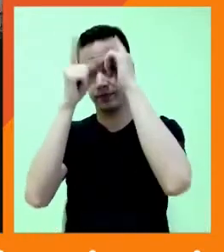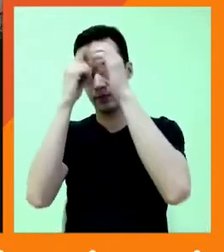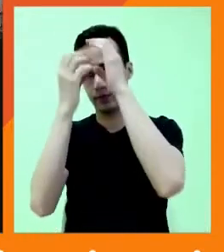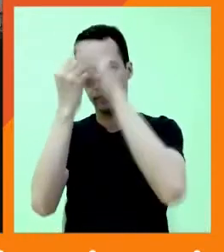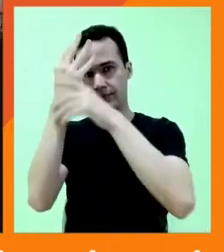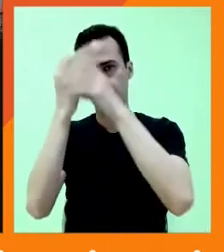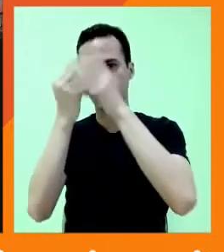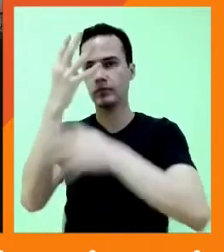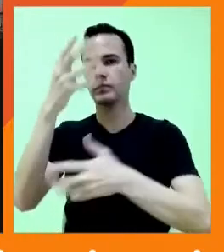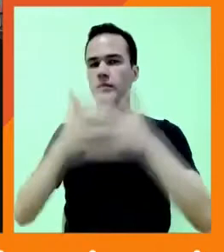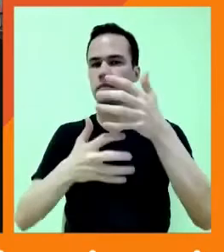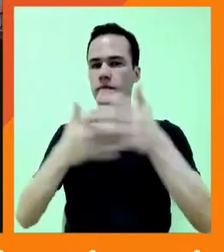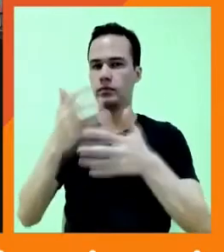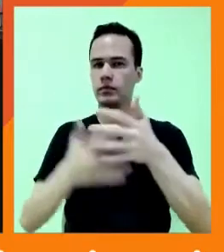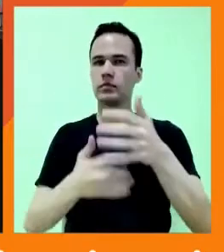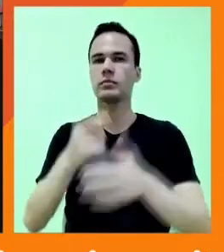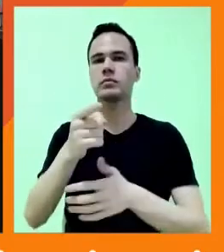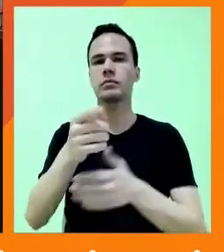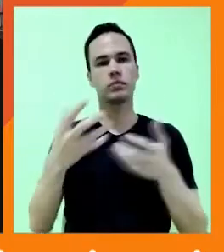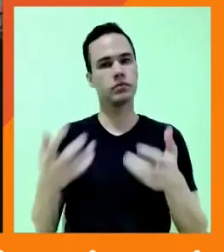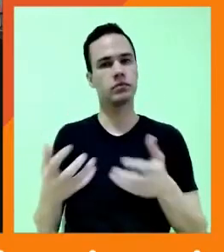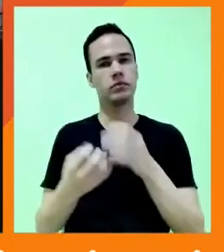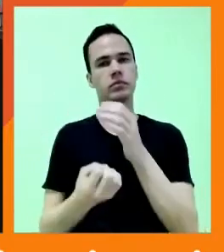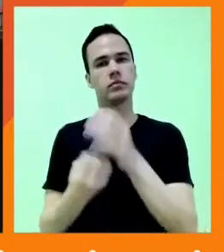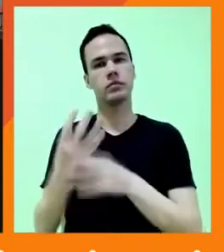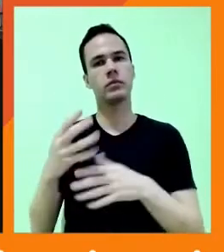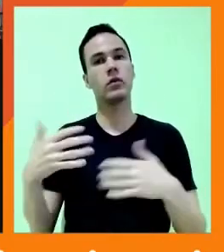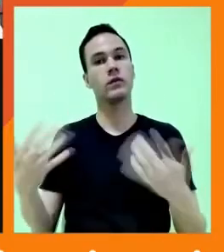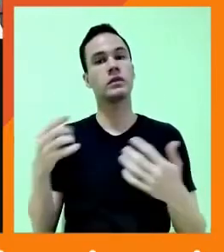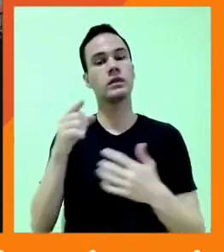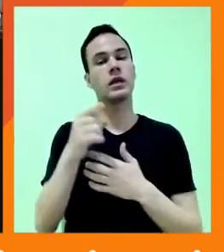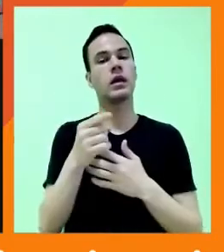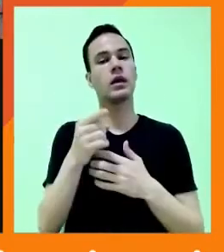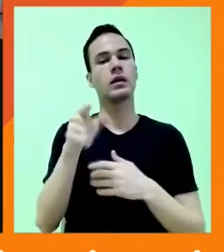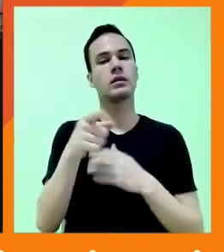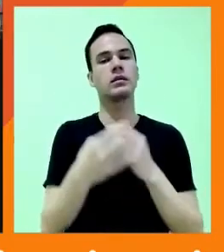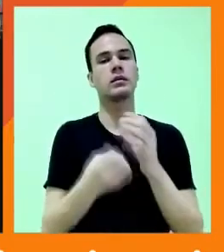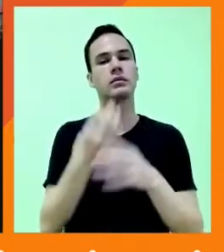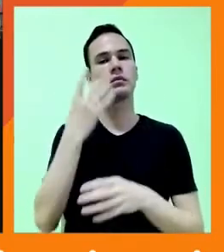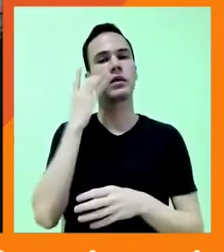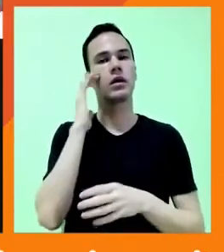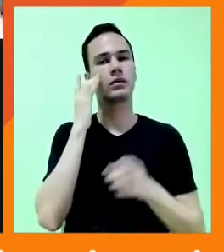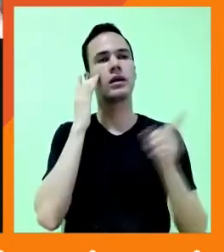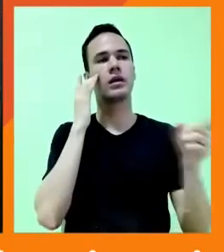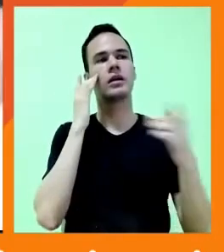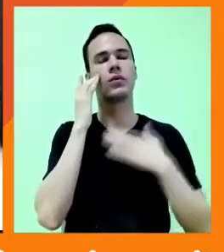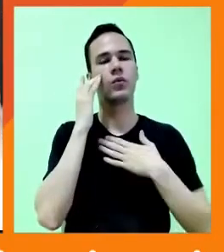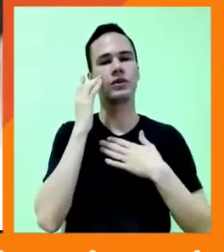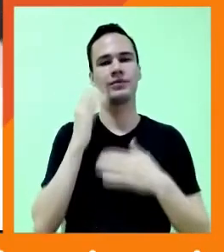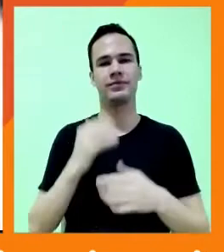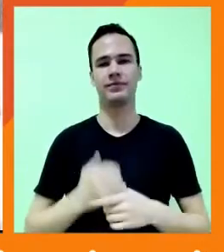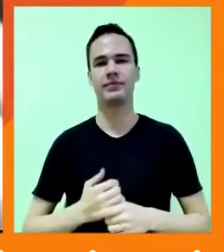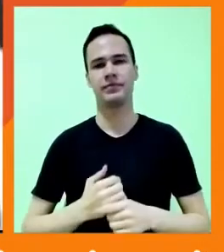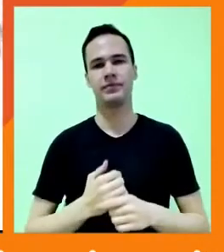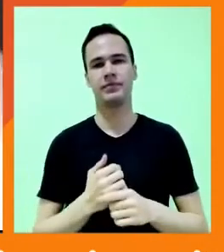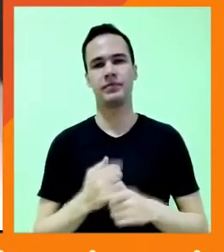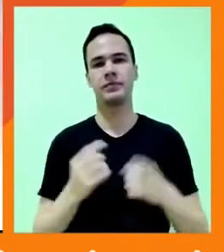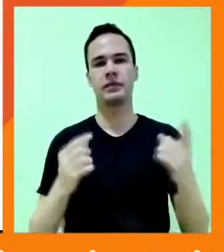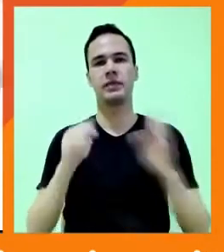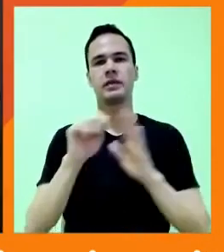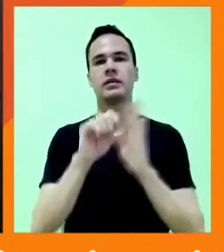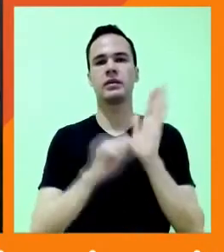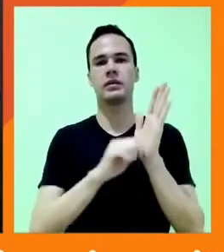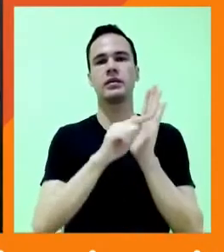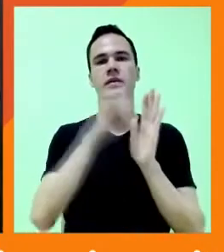cria o que você quer criar ou você cria o que você acha que o outro vai gostar, que o algoritmo vai entender e